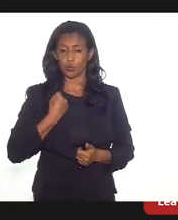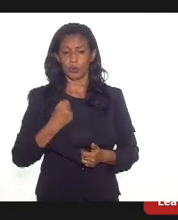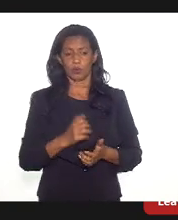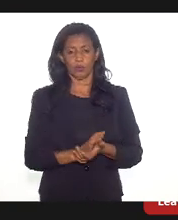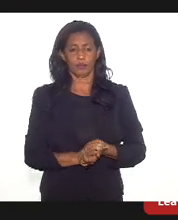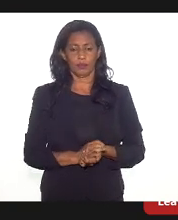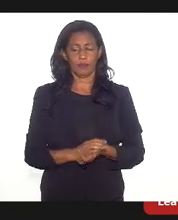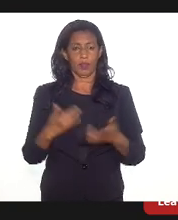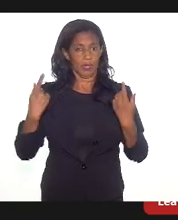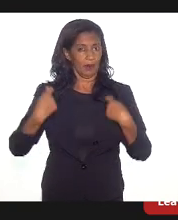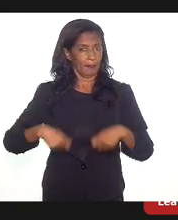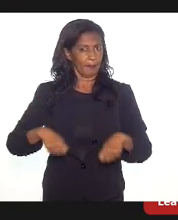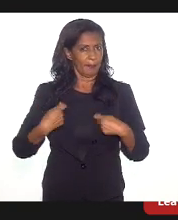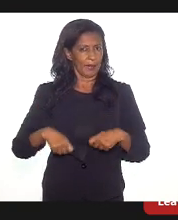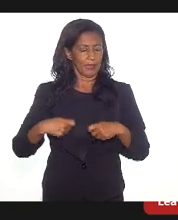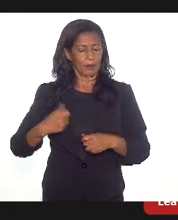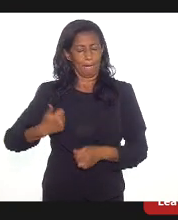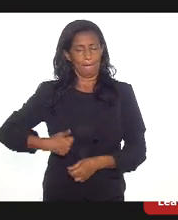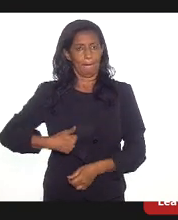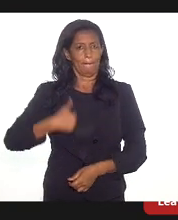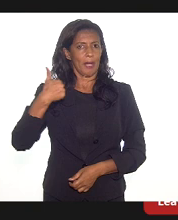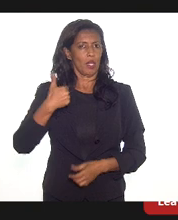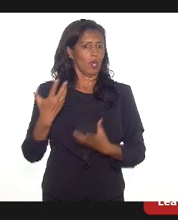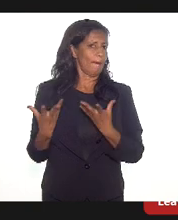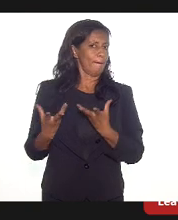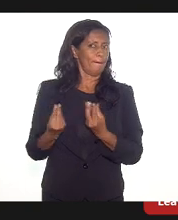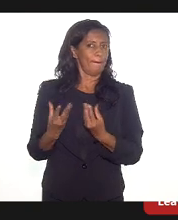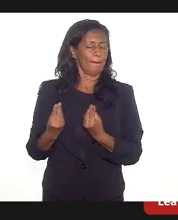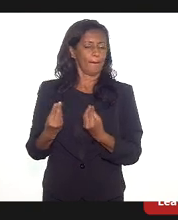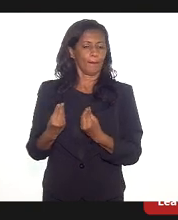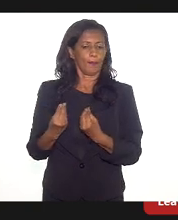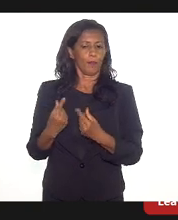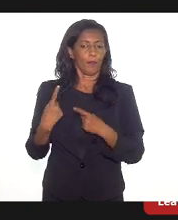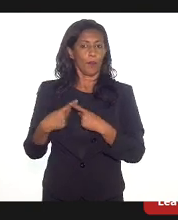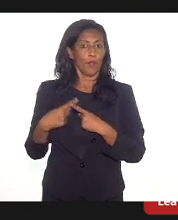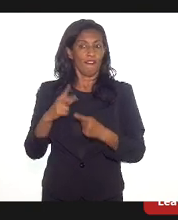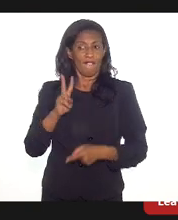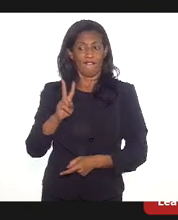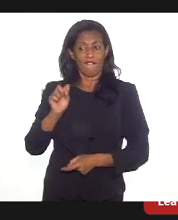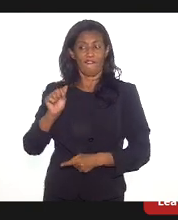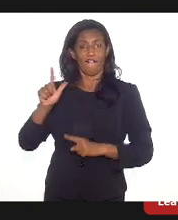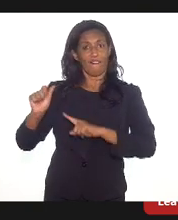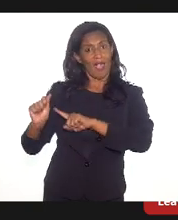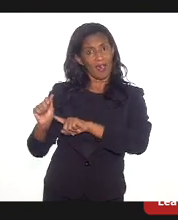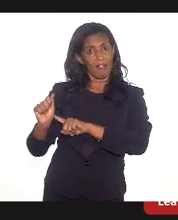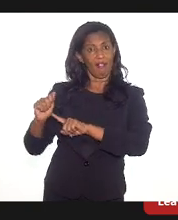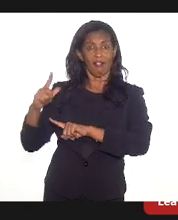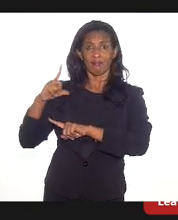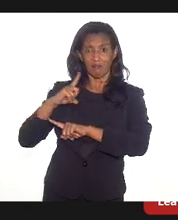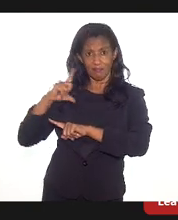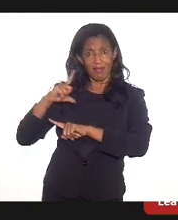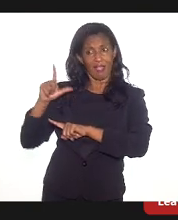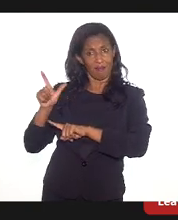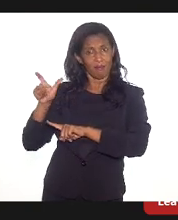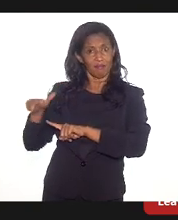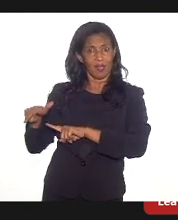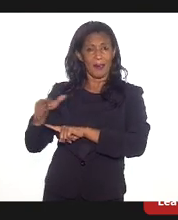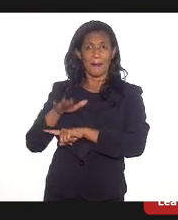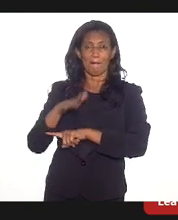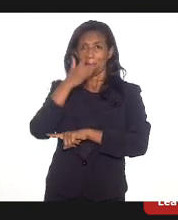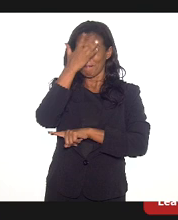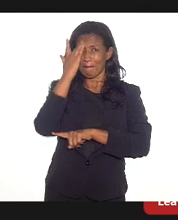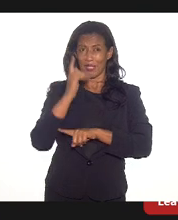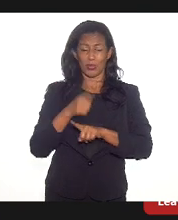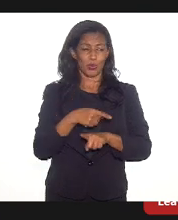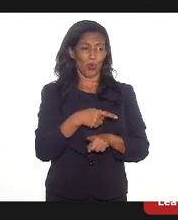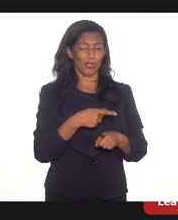eles precisam melhorar e muito porque as vagas estão sendo oferecidas, mas as pessoas estão